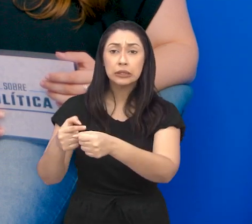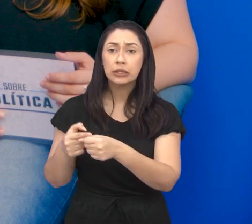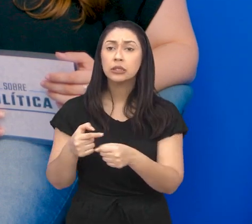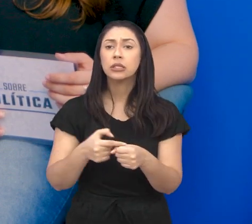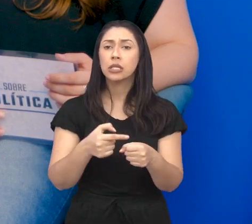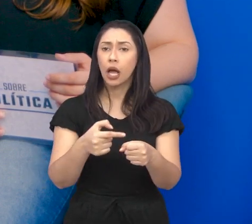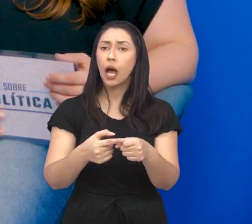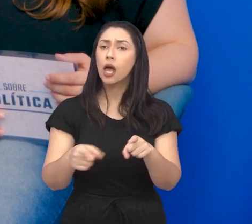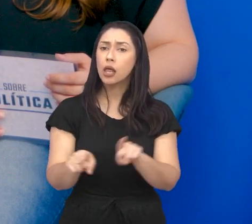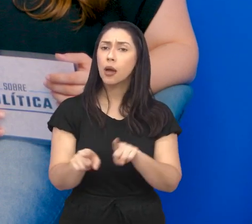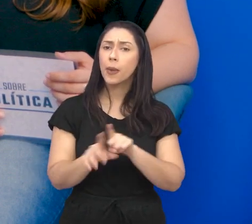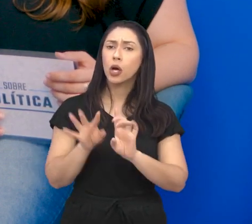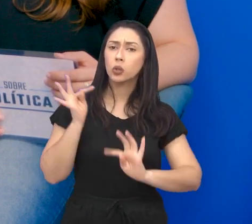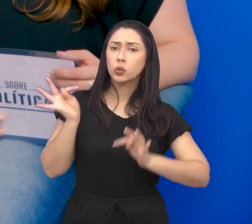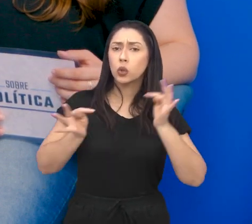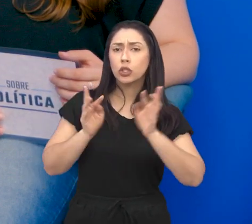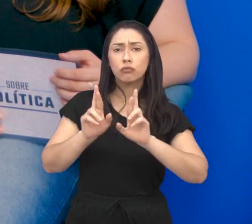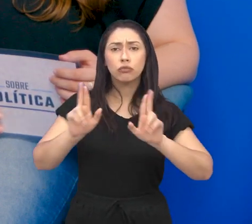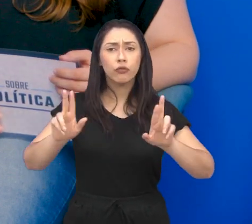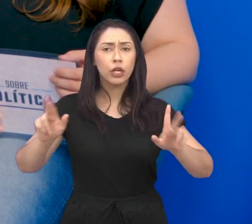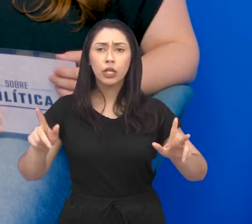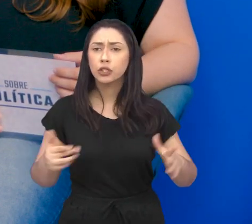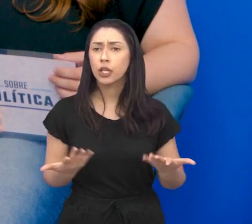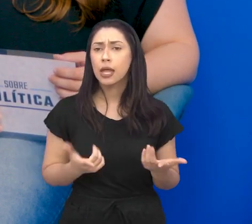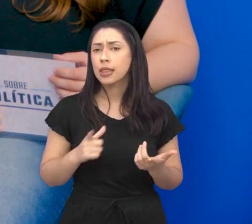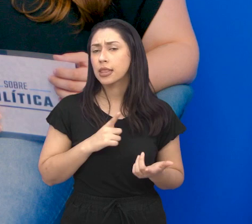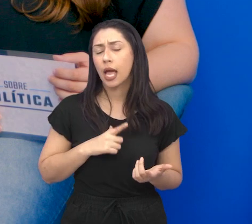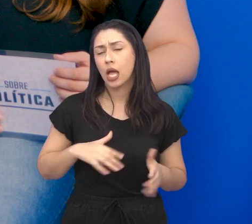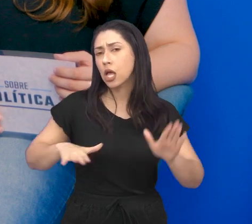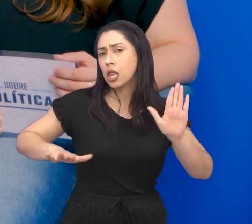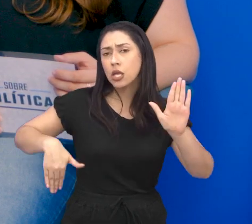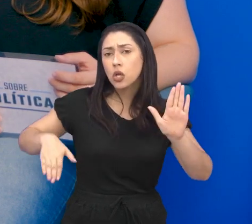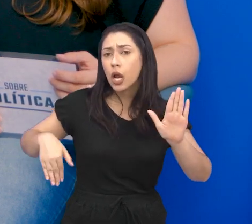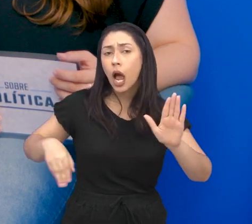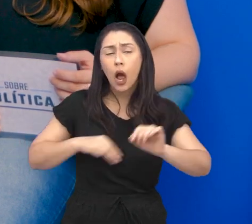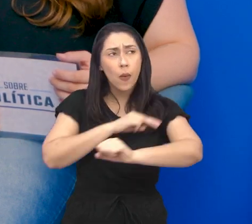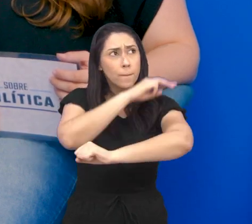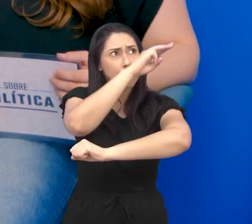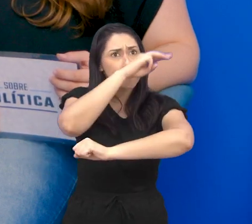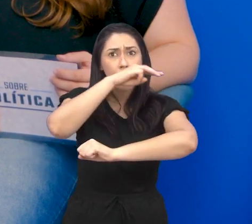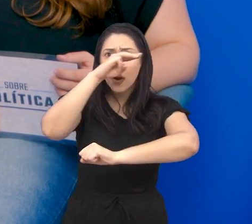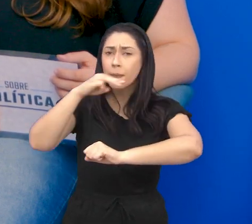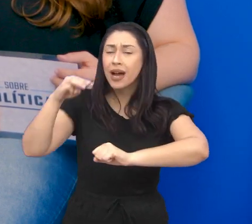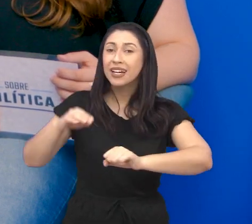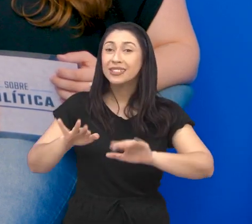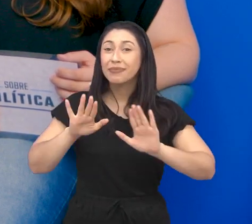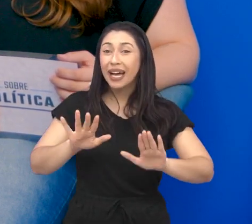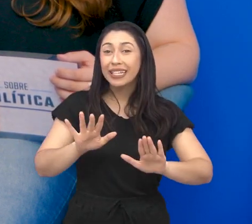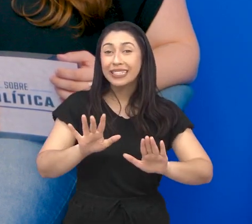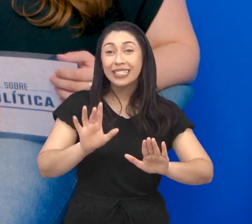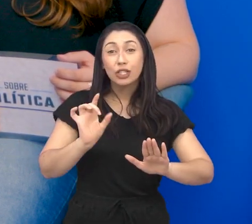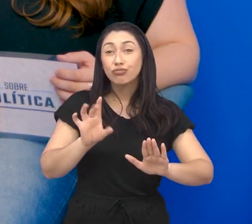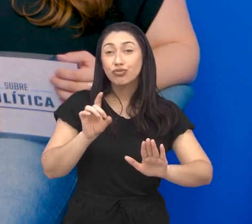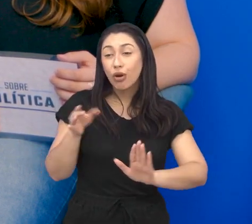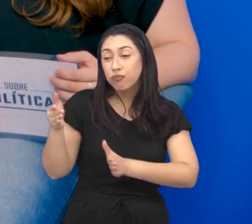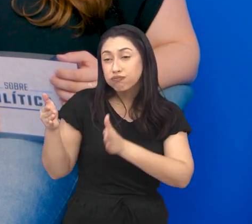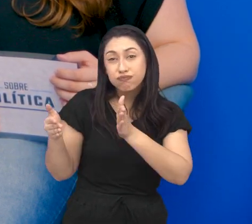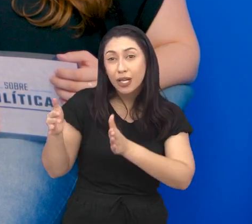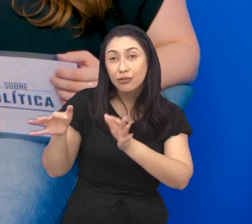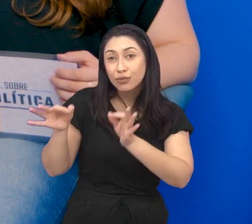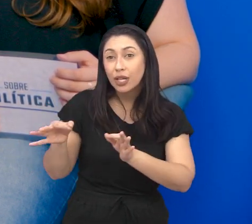né, que tem formas de turismo diferentes, aí se a gente pensar em Litoral Norte, Serra da Mantiqueira, mas que são bem sazonais, né?